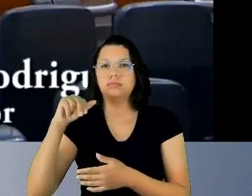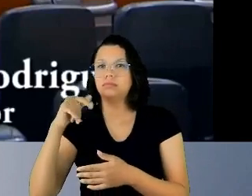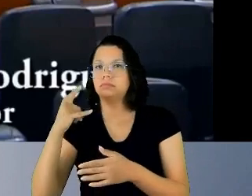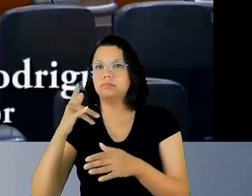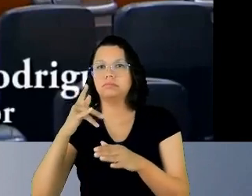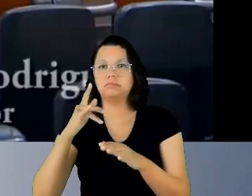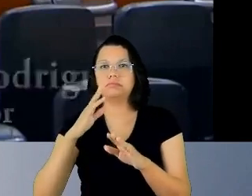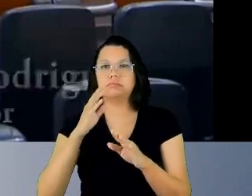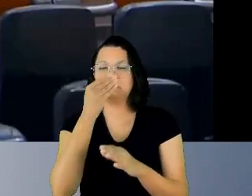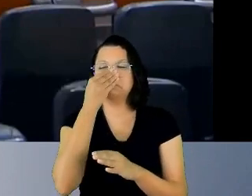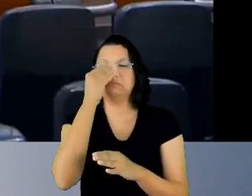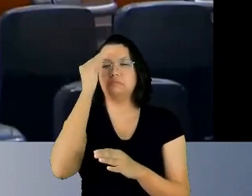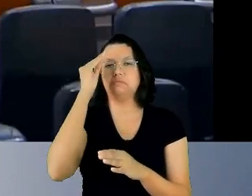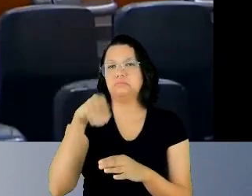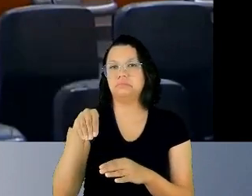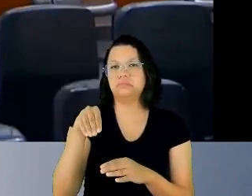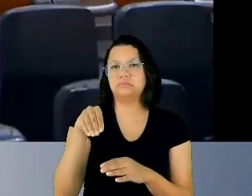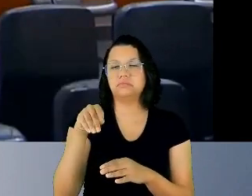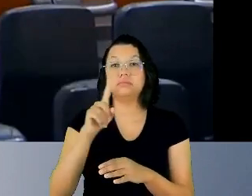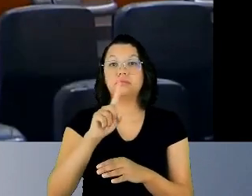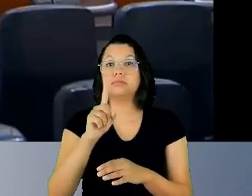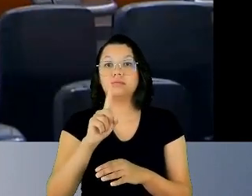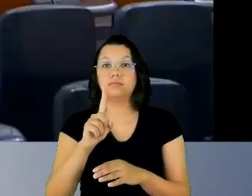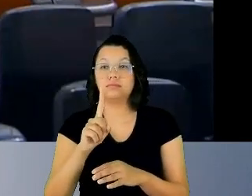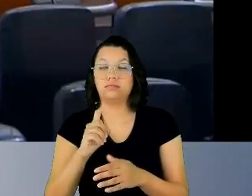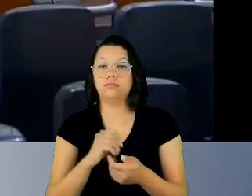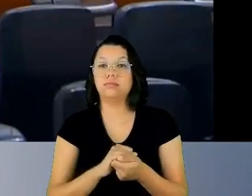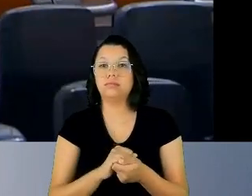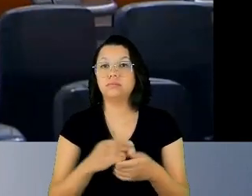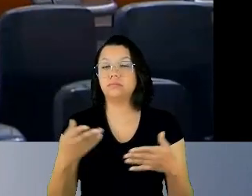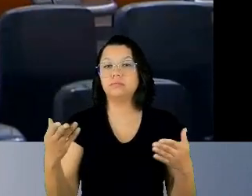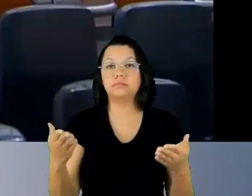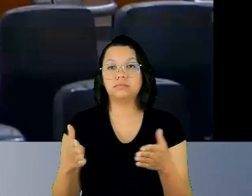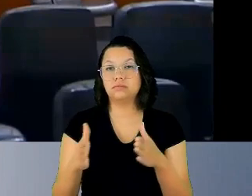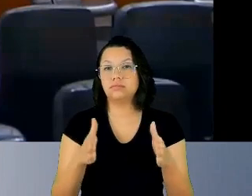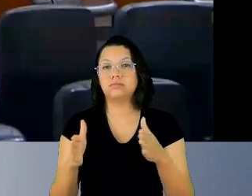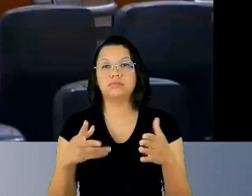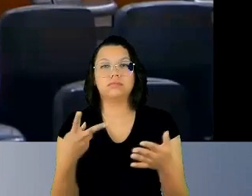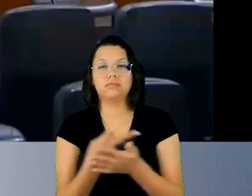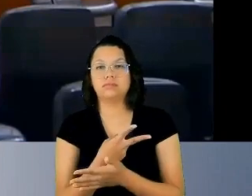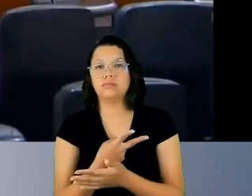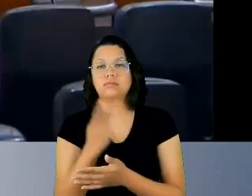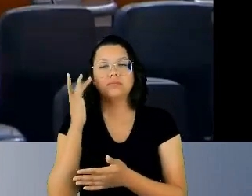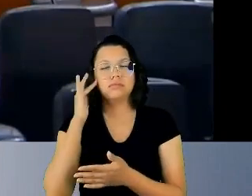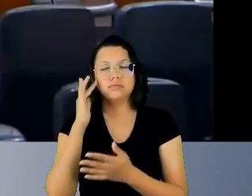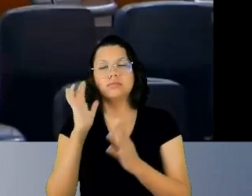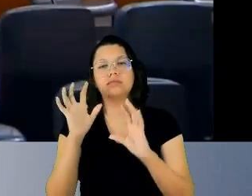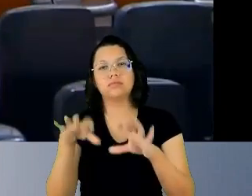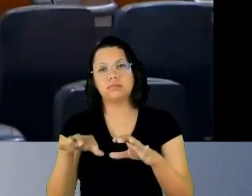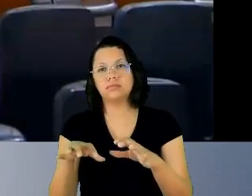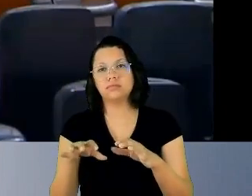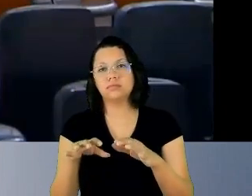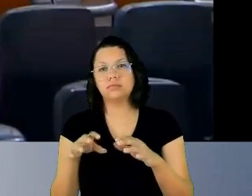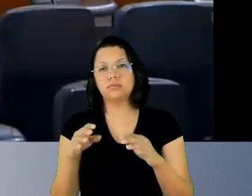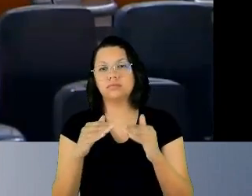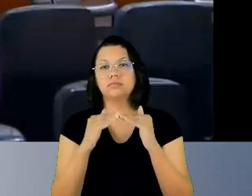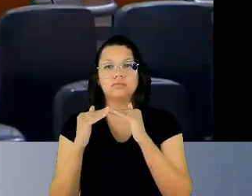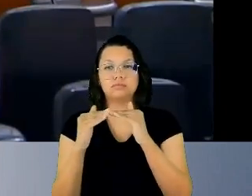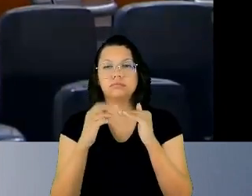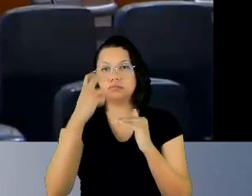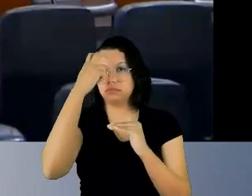para esse tipo de situação, de acontecimentos. E eu acho que é isso, assim como as culturas vão evoluindo,